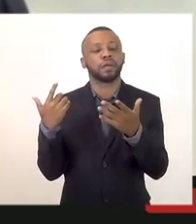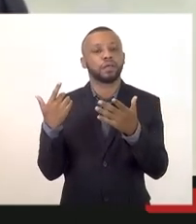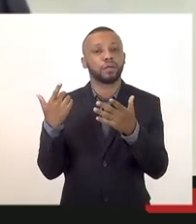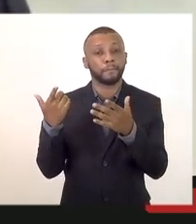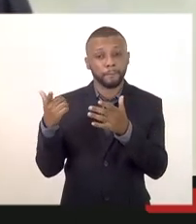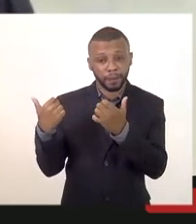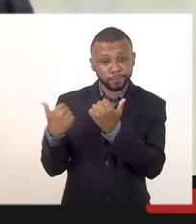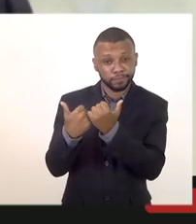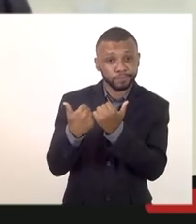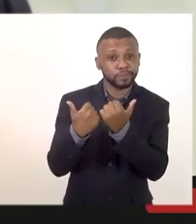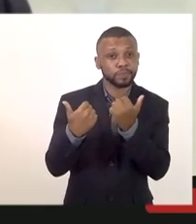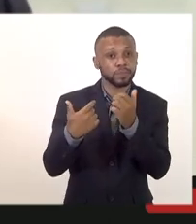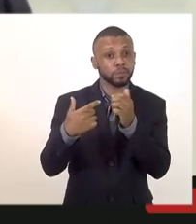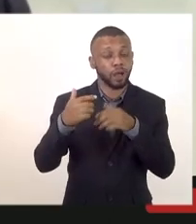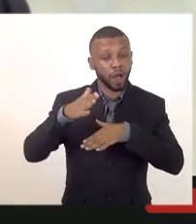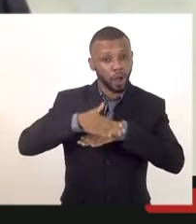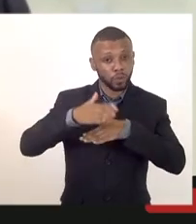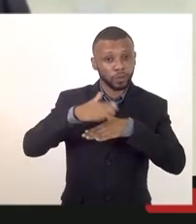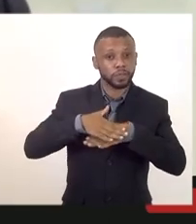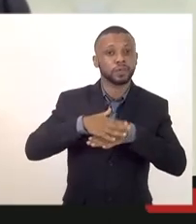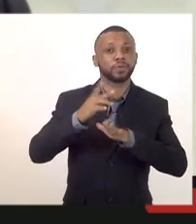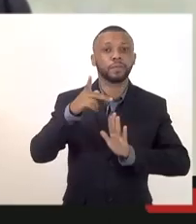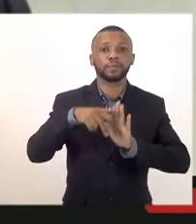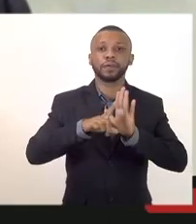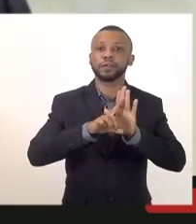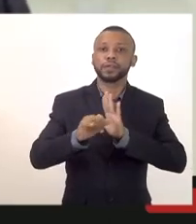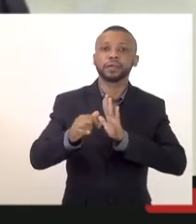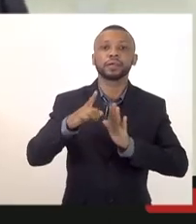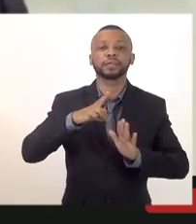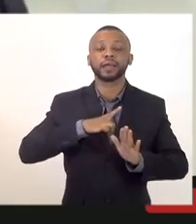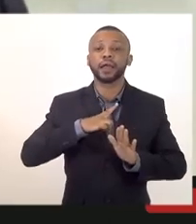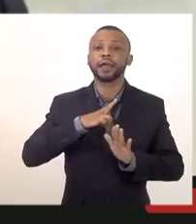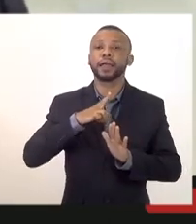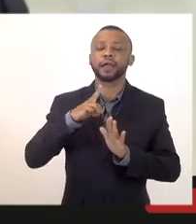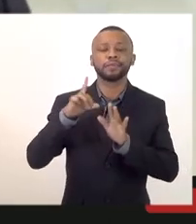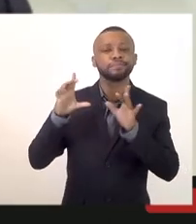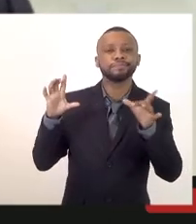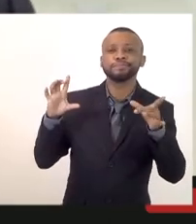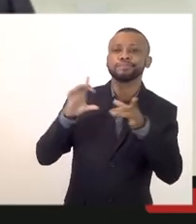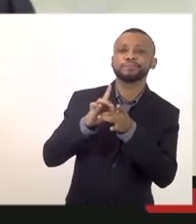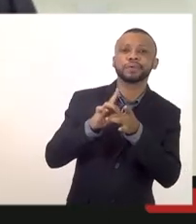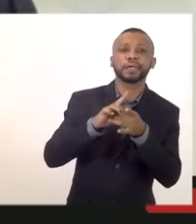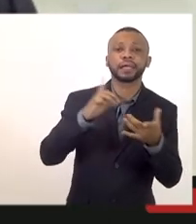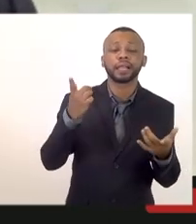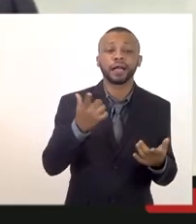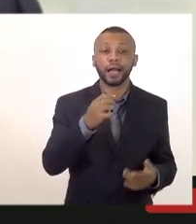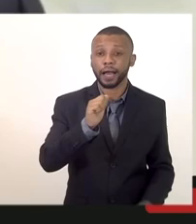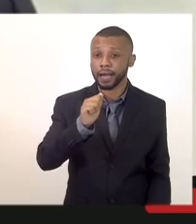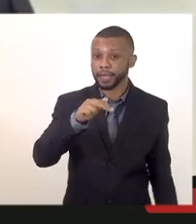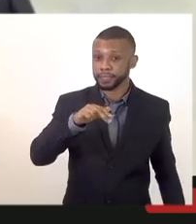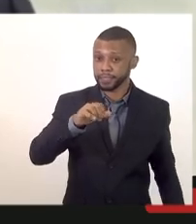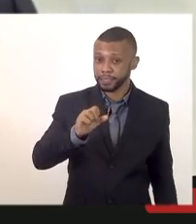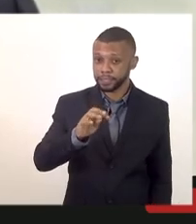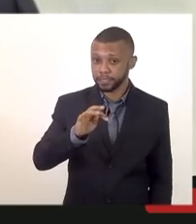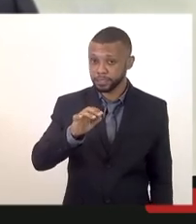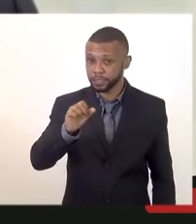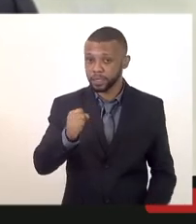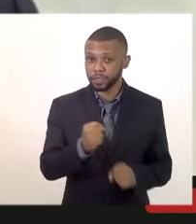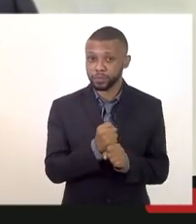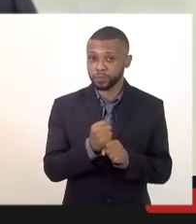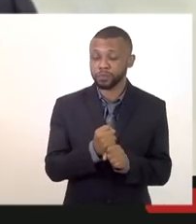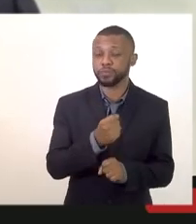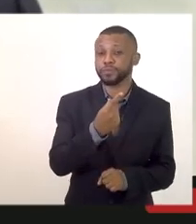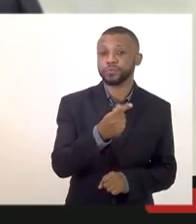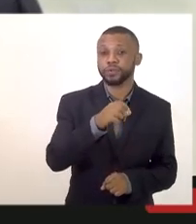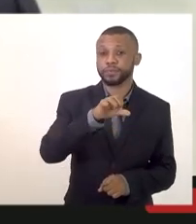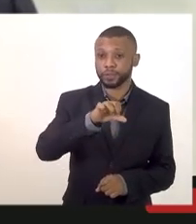anteprojeto que versa sobre aquela questão da anistia de 1998 e 2000 é uma demanda recorrente aqui na comissão de servidores